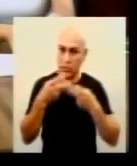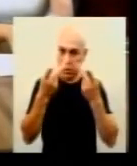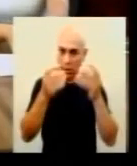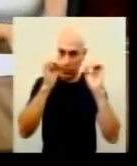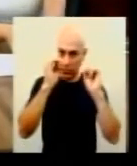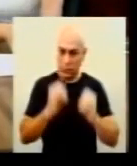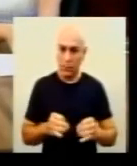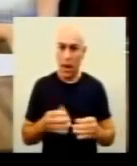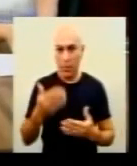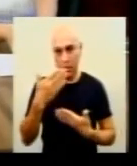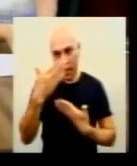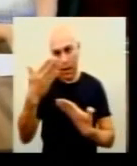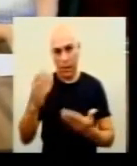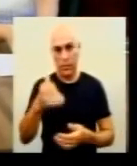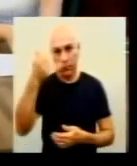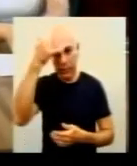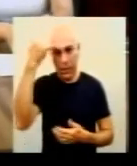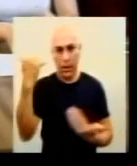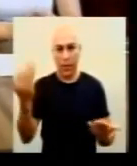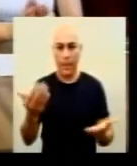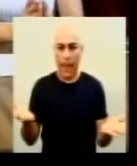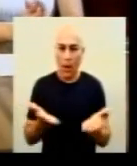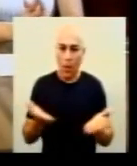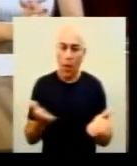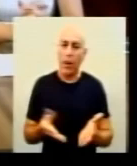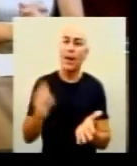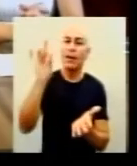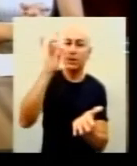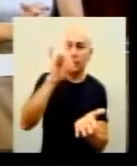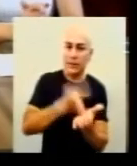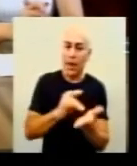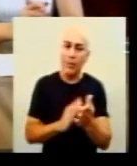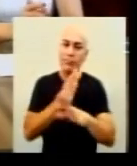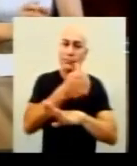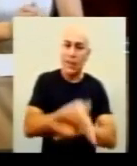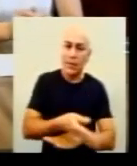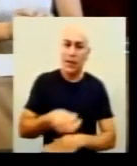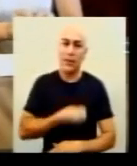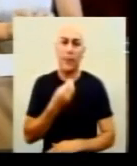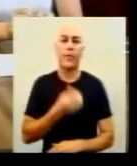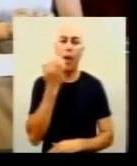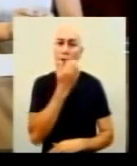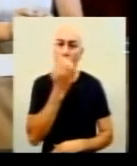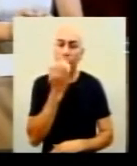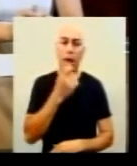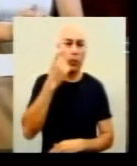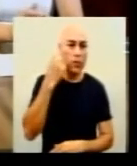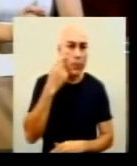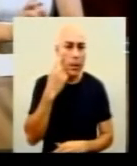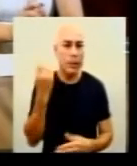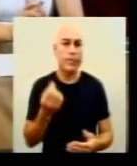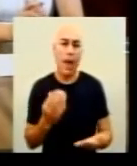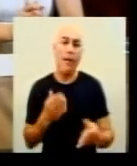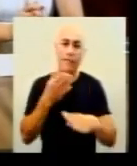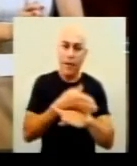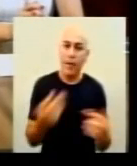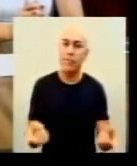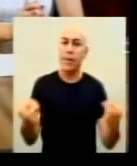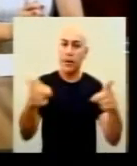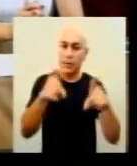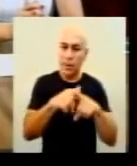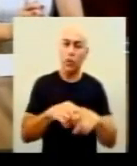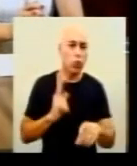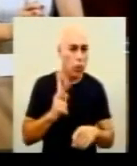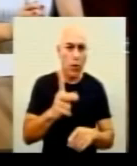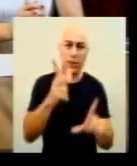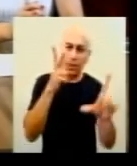por esse esclarecimento. Gostaria então de registrar as presenças do Alfredo Neto e do Domingos Carvalho, que participam aqui com a gente em